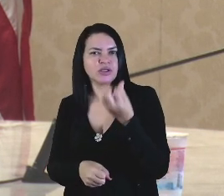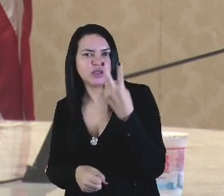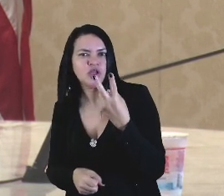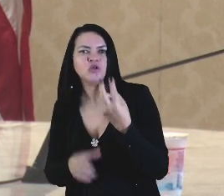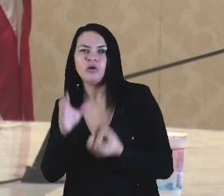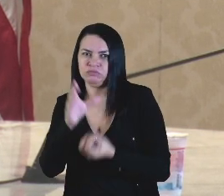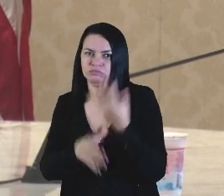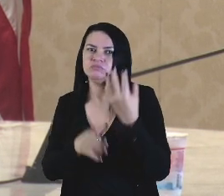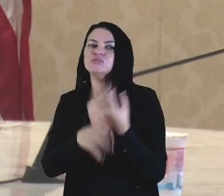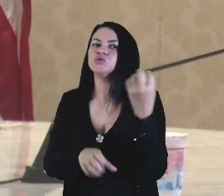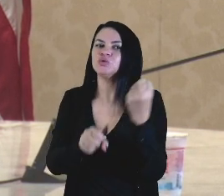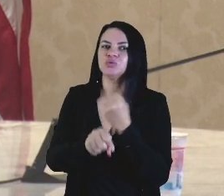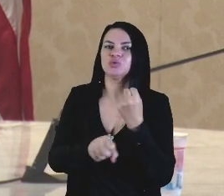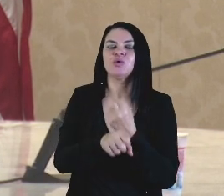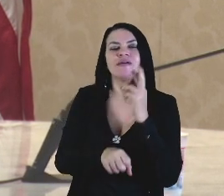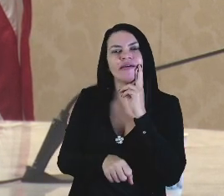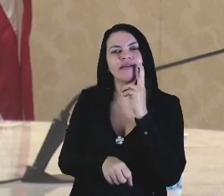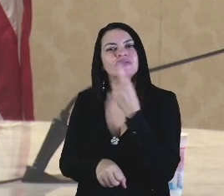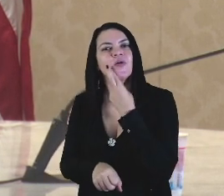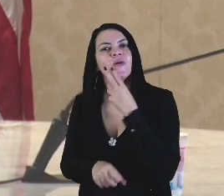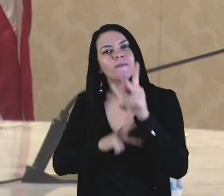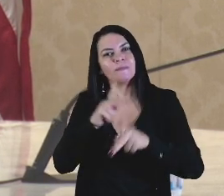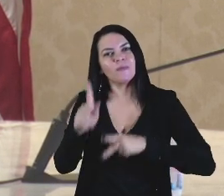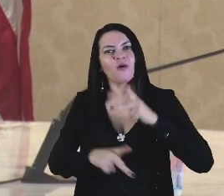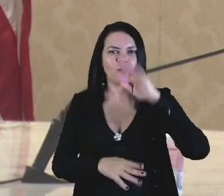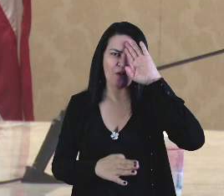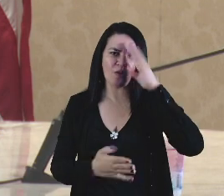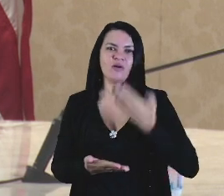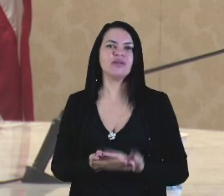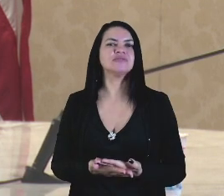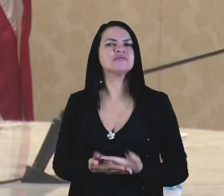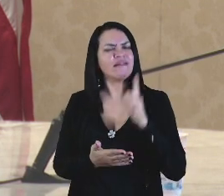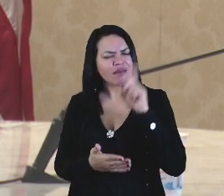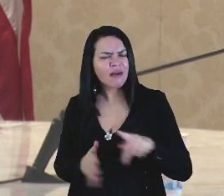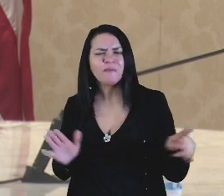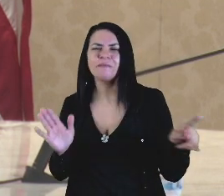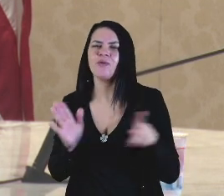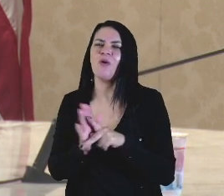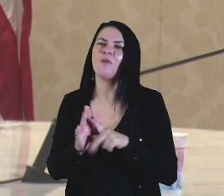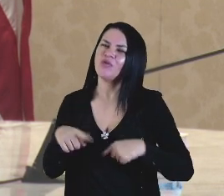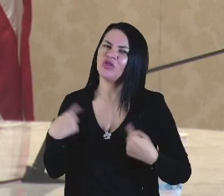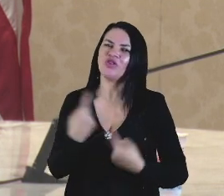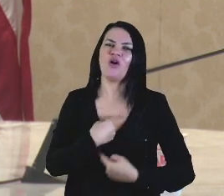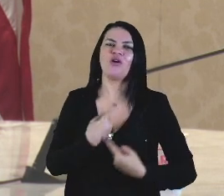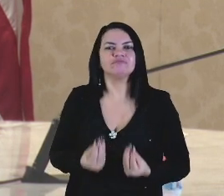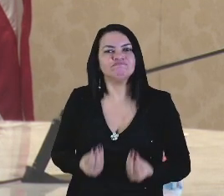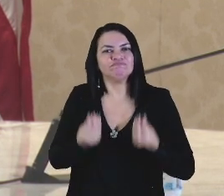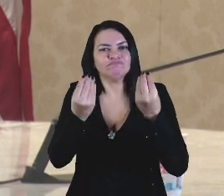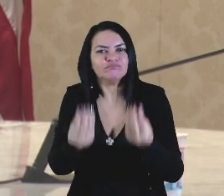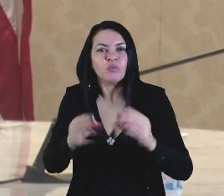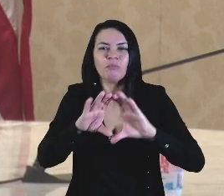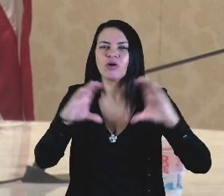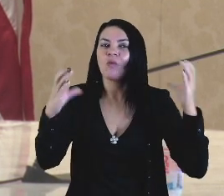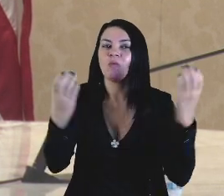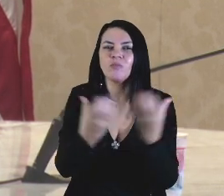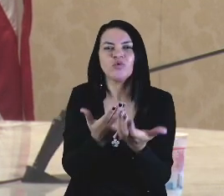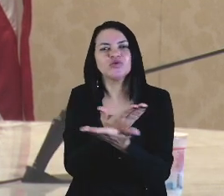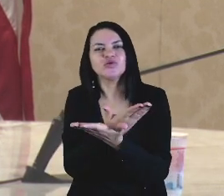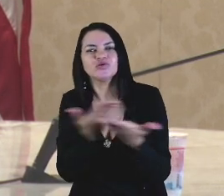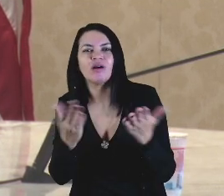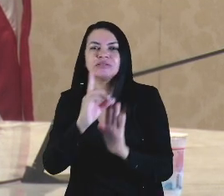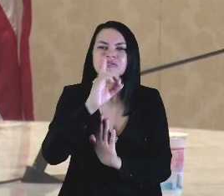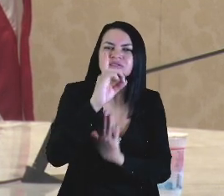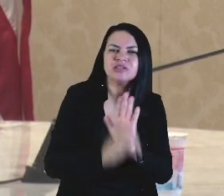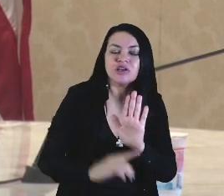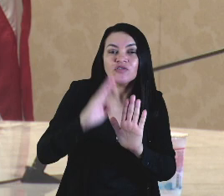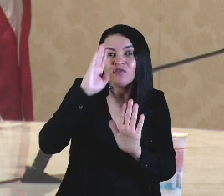restaurantes populares, creio eu, e isso é uma obra grandiosa, um legado, que nós deixaremos de dignidade, a partir desse